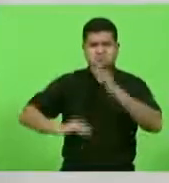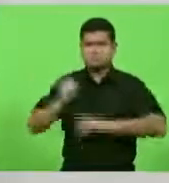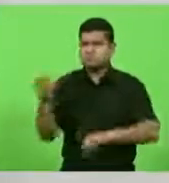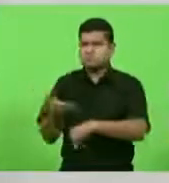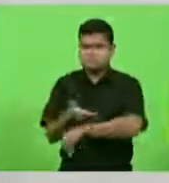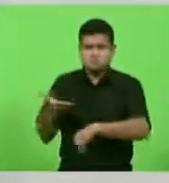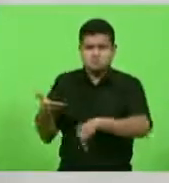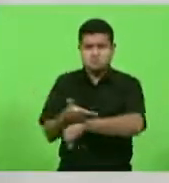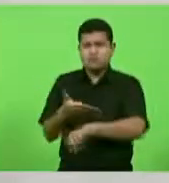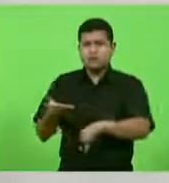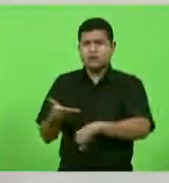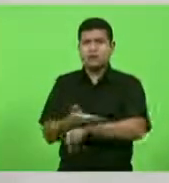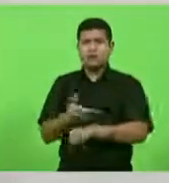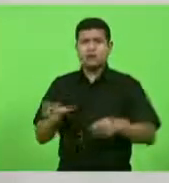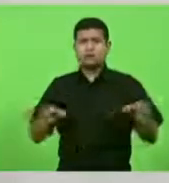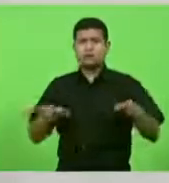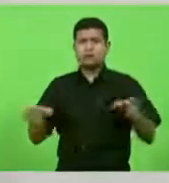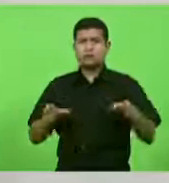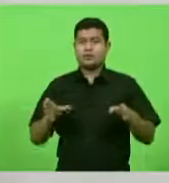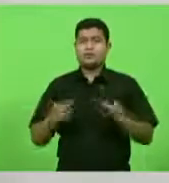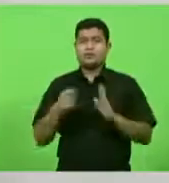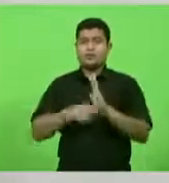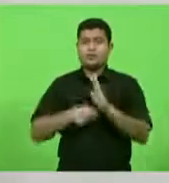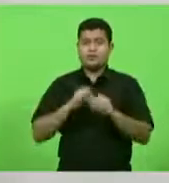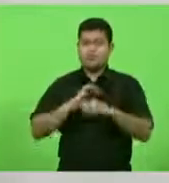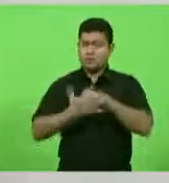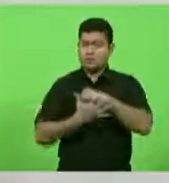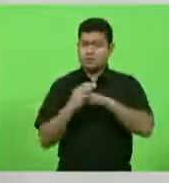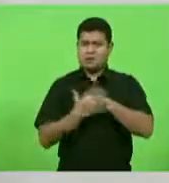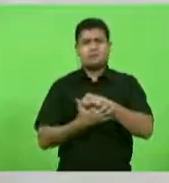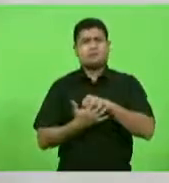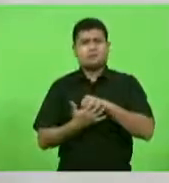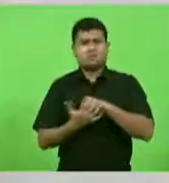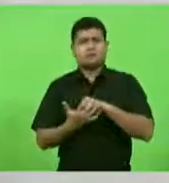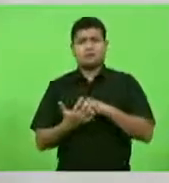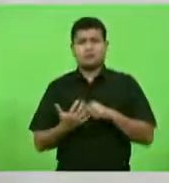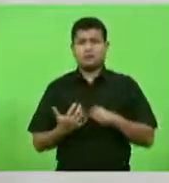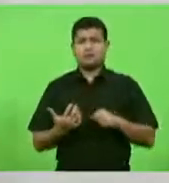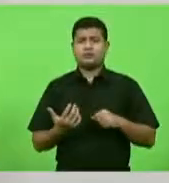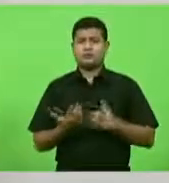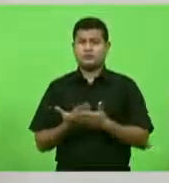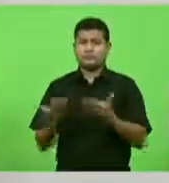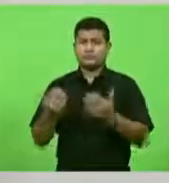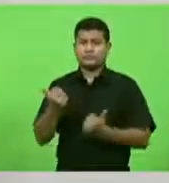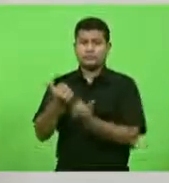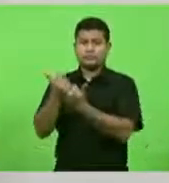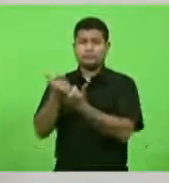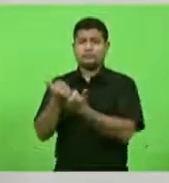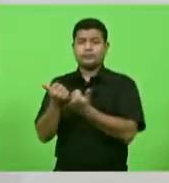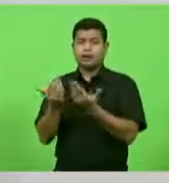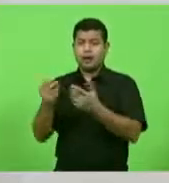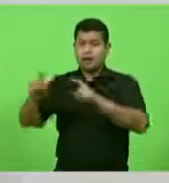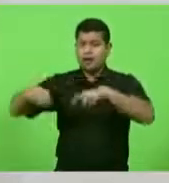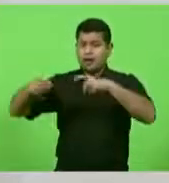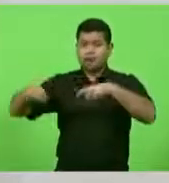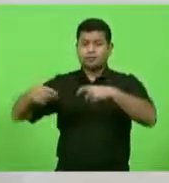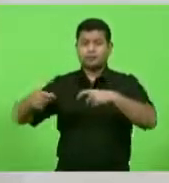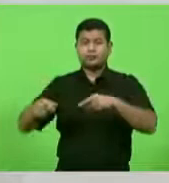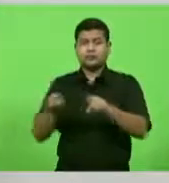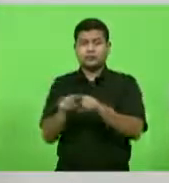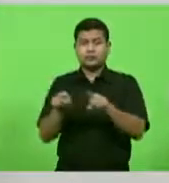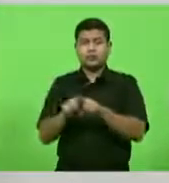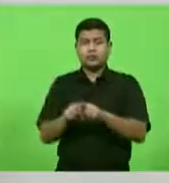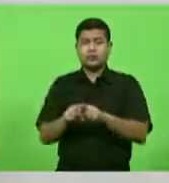no momento da pandemia, da catástrofe de apoio ao agricultor, ao pequeno empresário. Lá está o